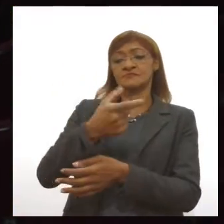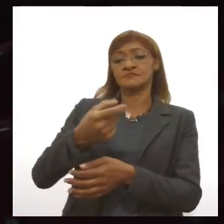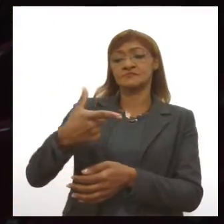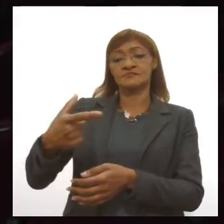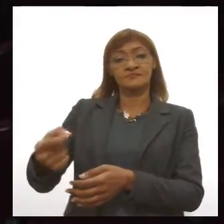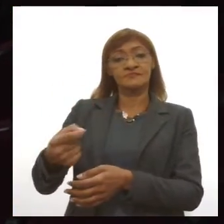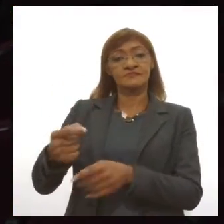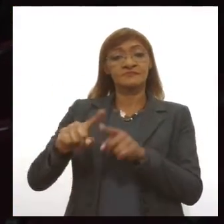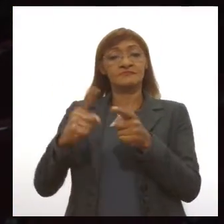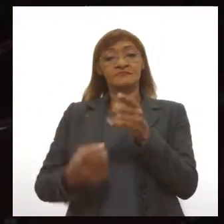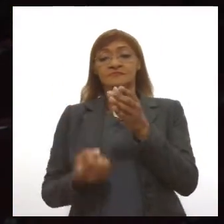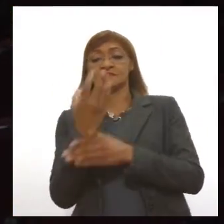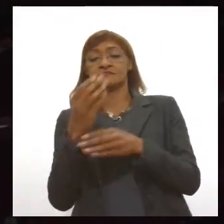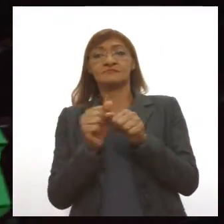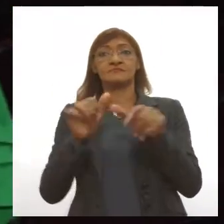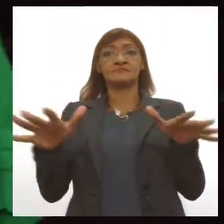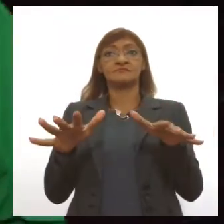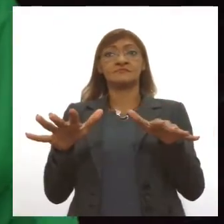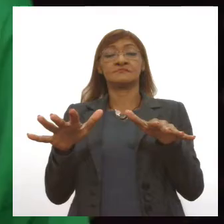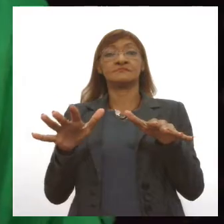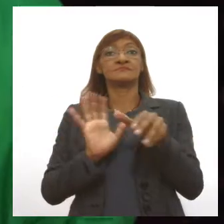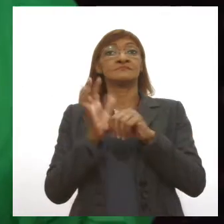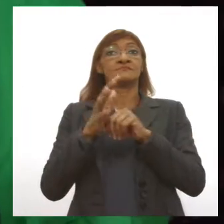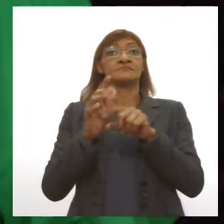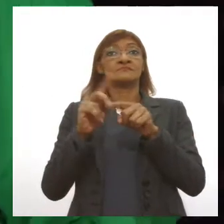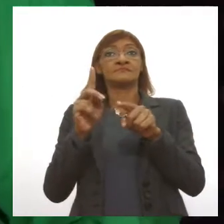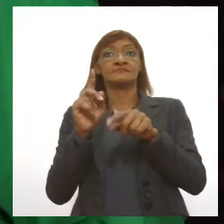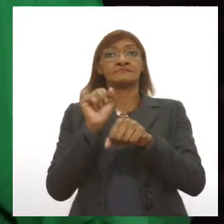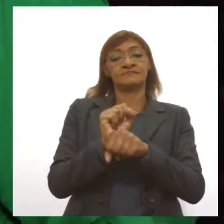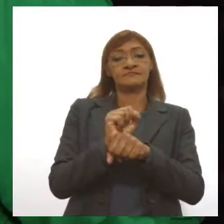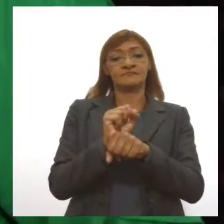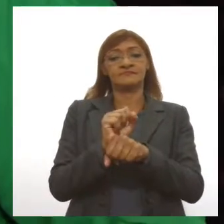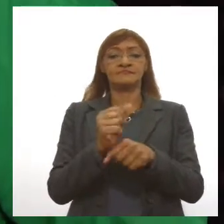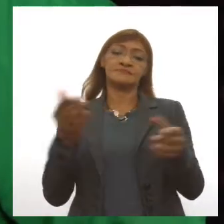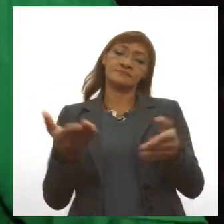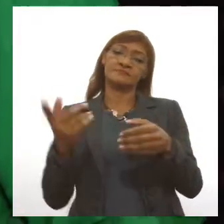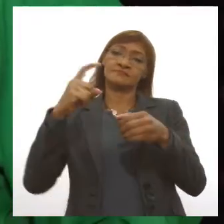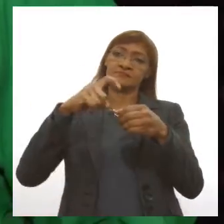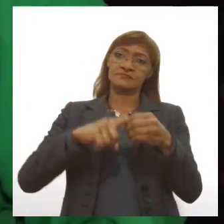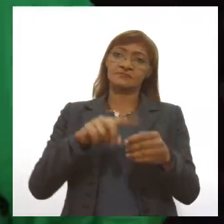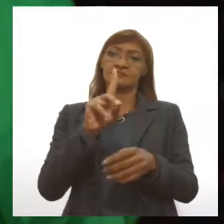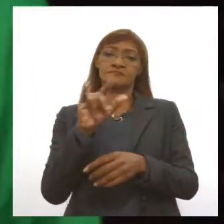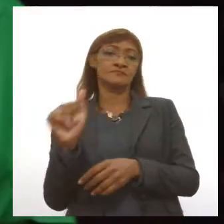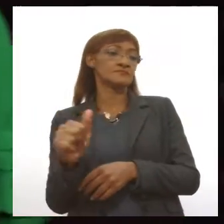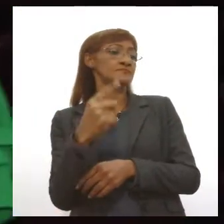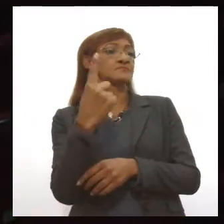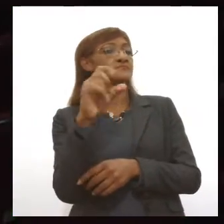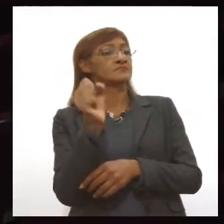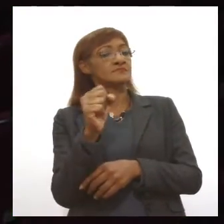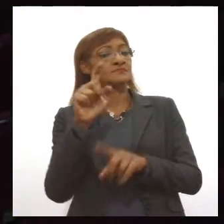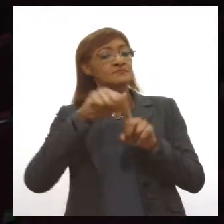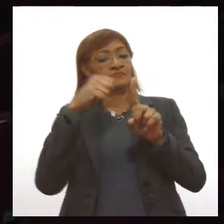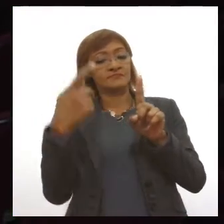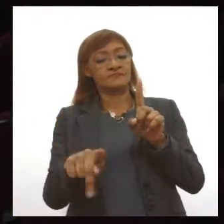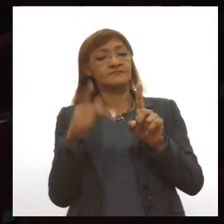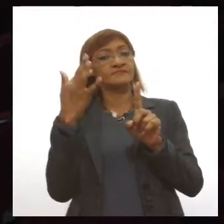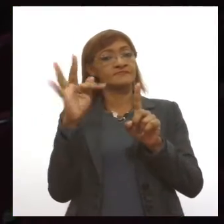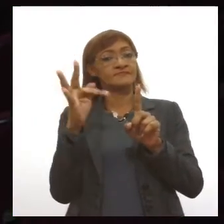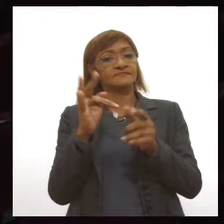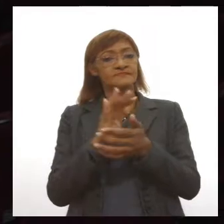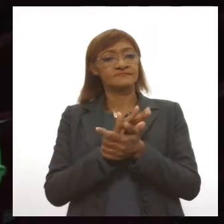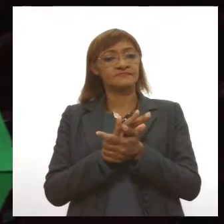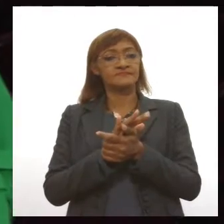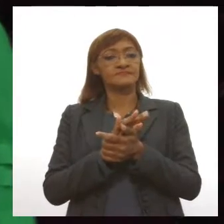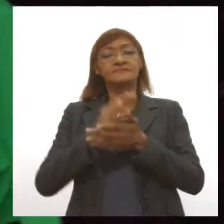pandemia teve que ser suspensa. retornamos às inscrições no dia 18, agora de fevereiro. Mas,